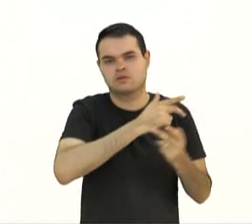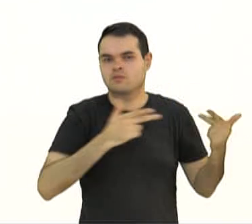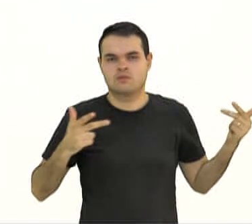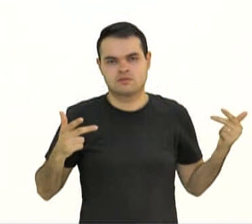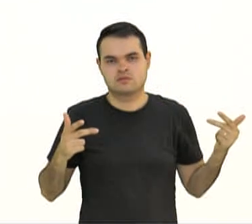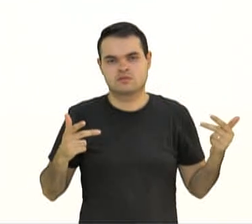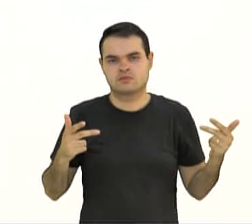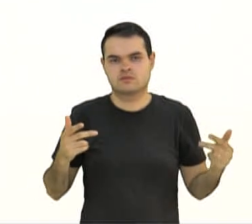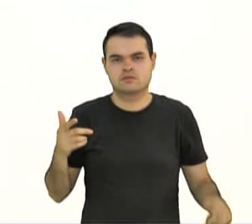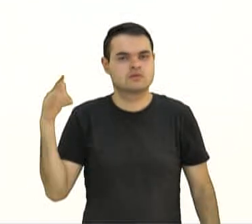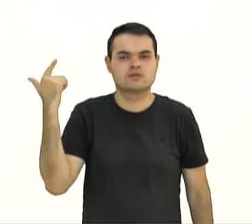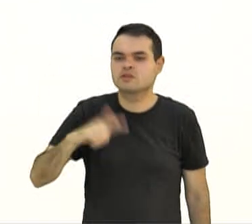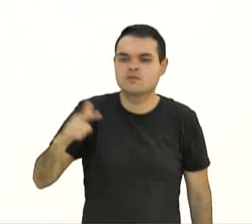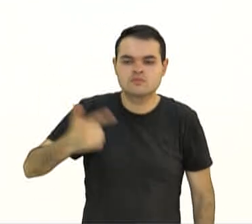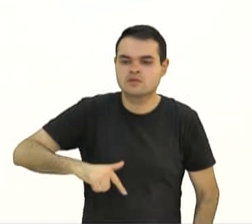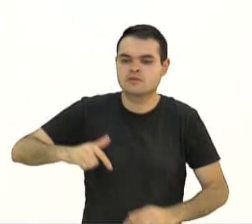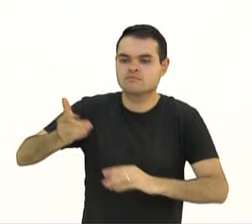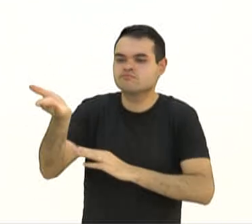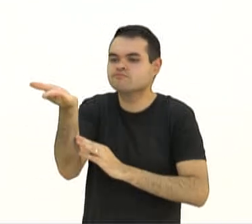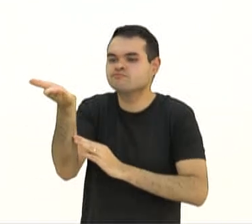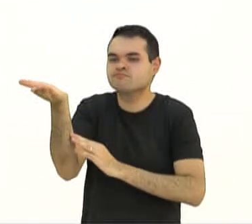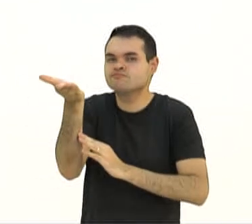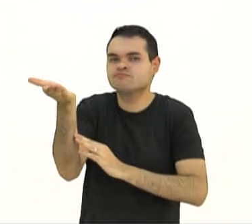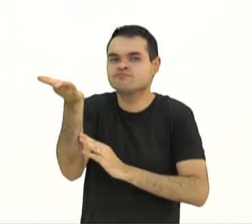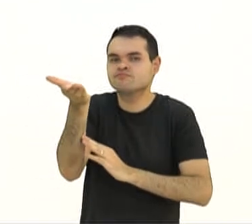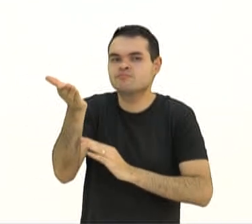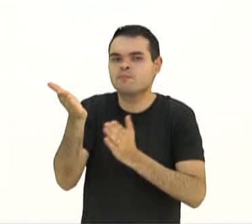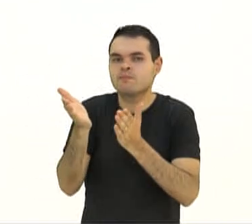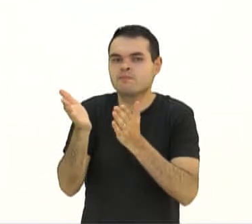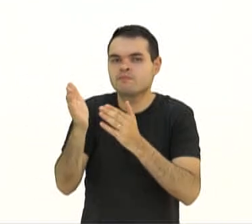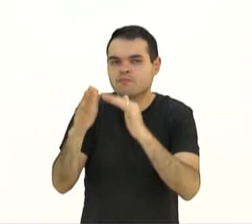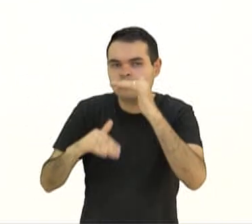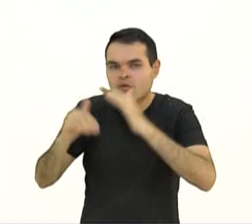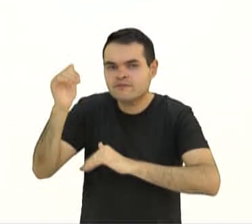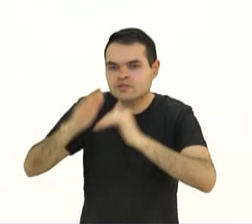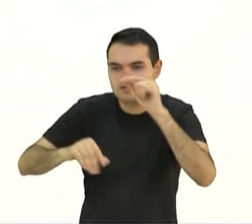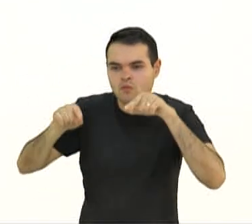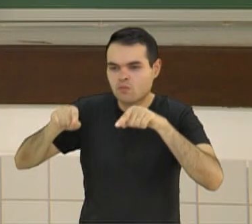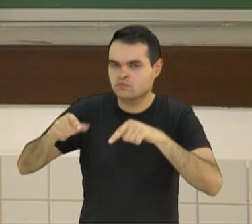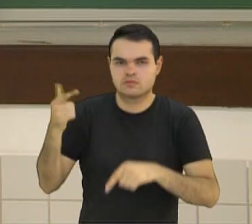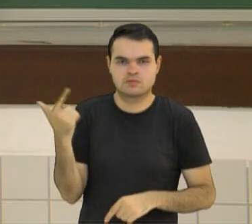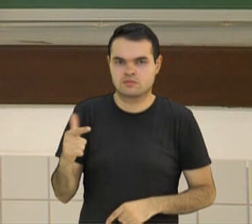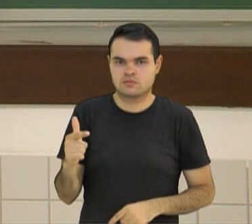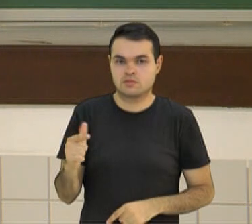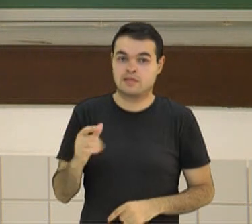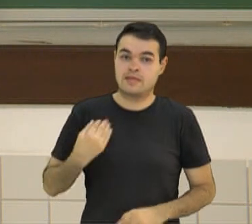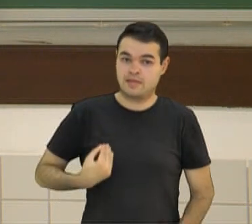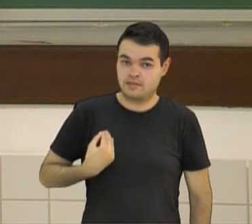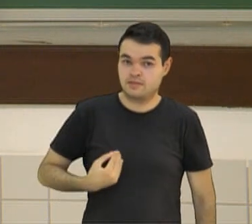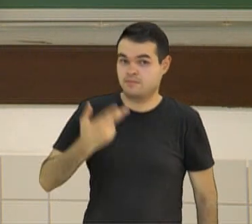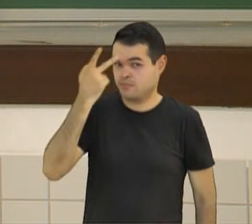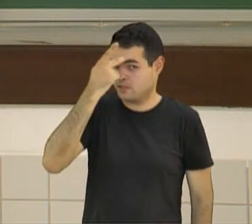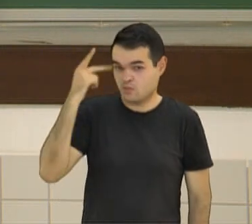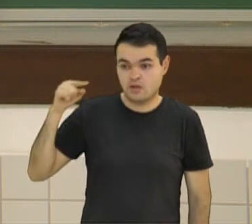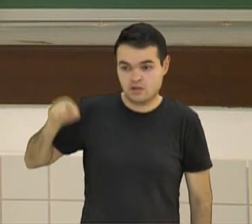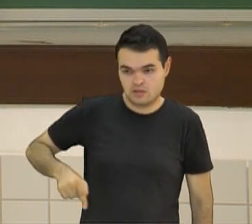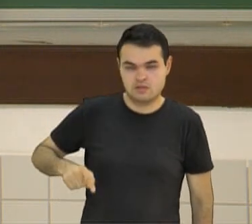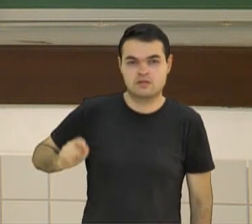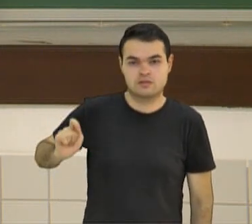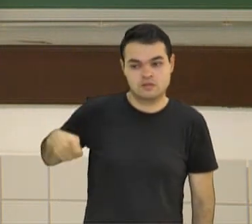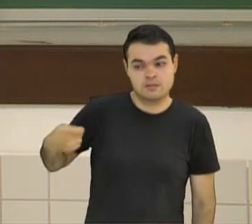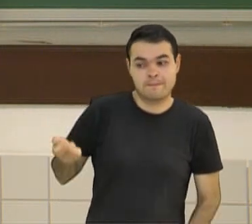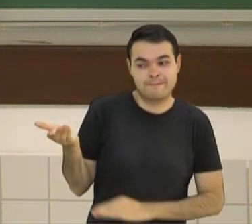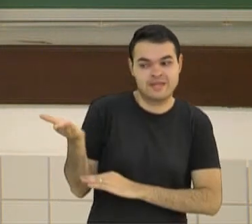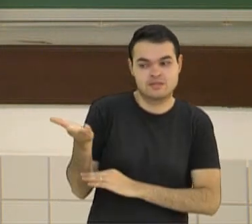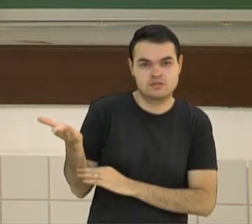não existe a profissão mendigo. O que existem são pessoas que estão na rua nessa situação. Então, quando